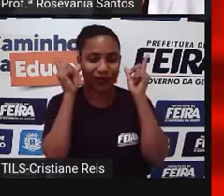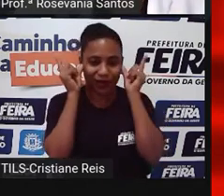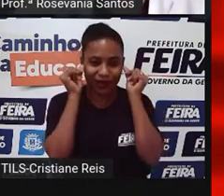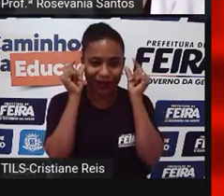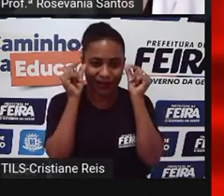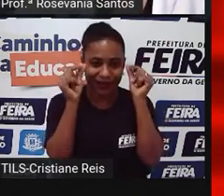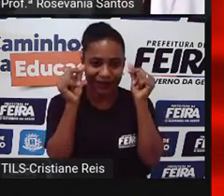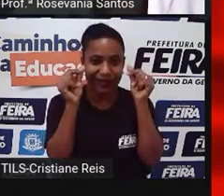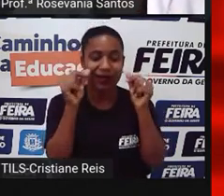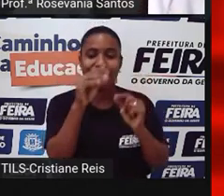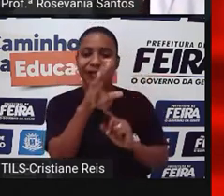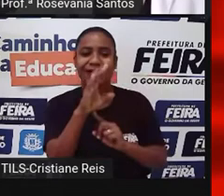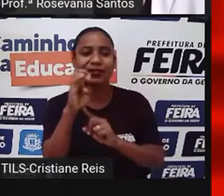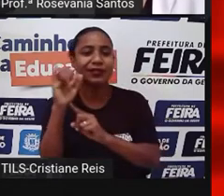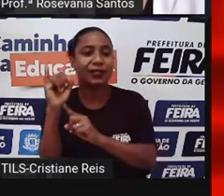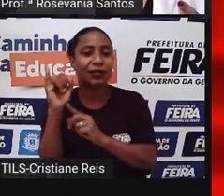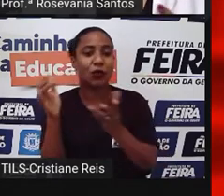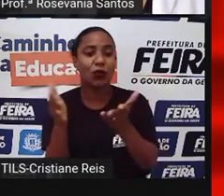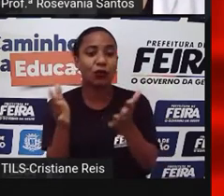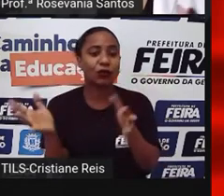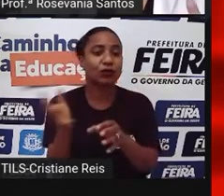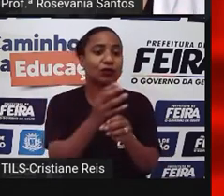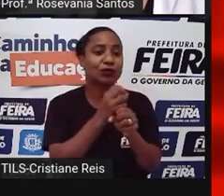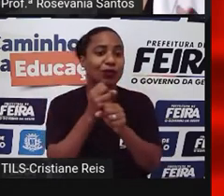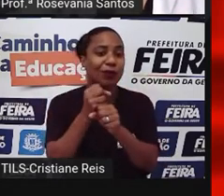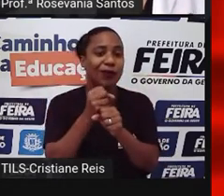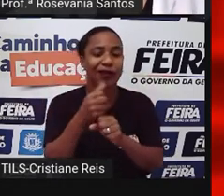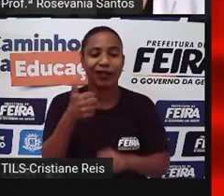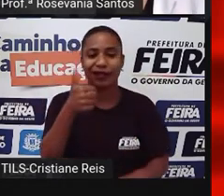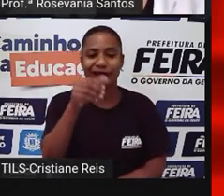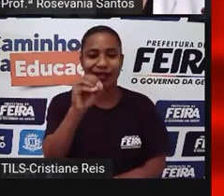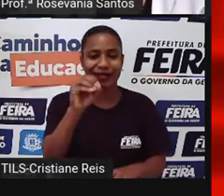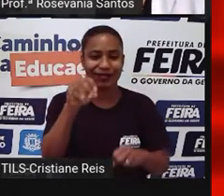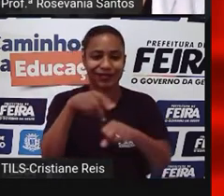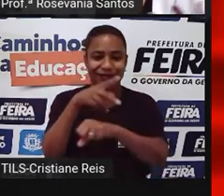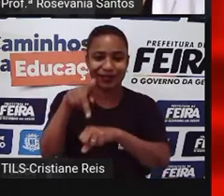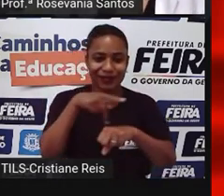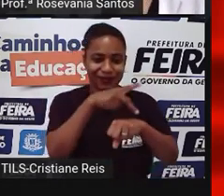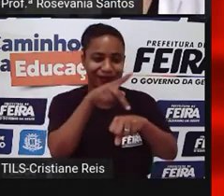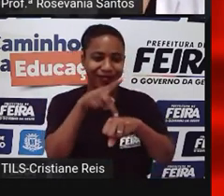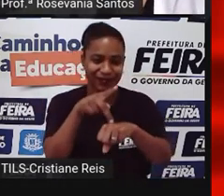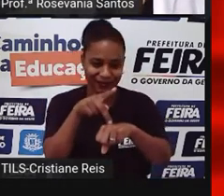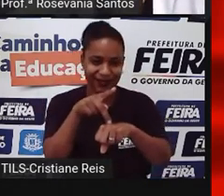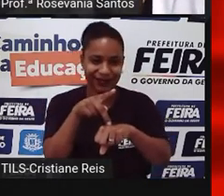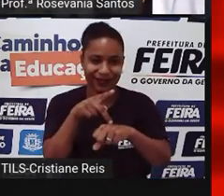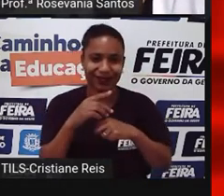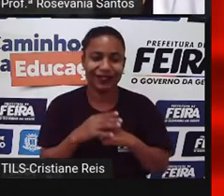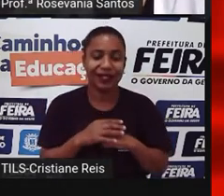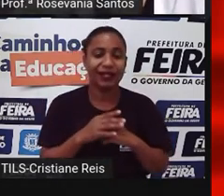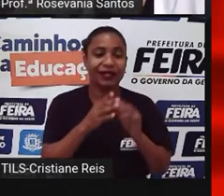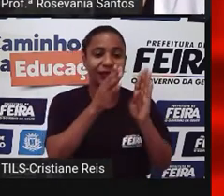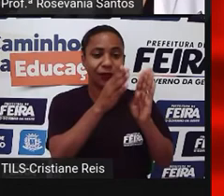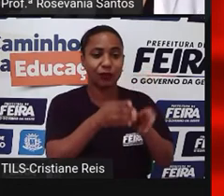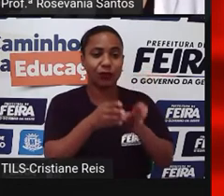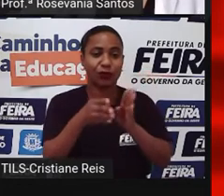países, né, e eles ainda têm essa característica aí, essa organização de